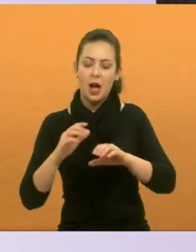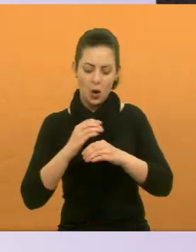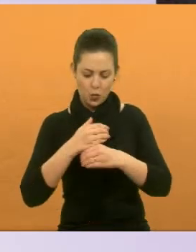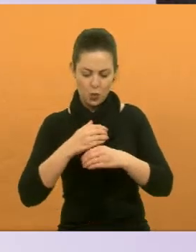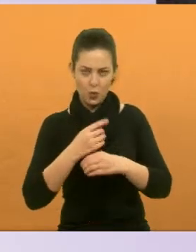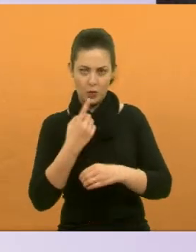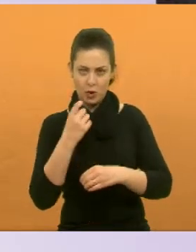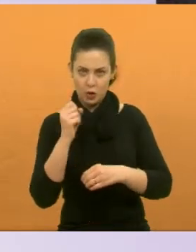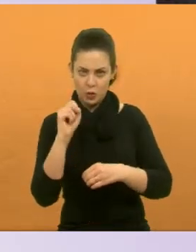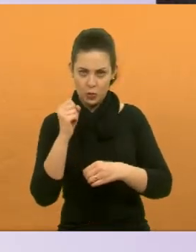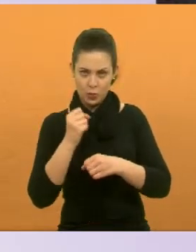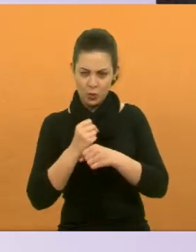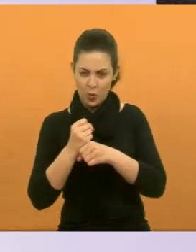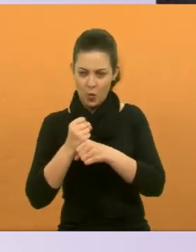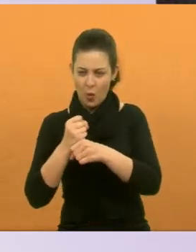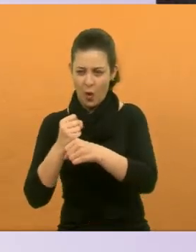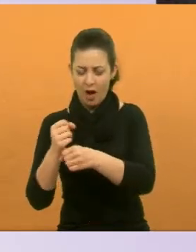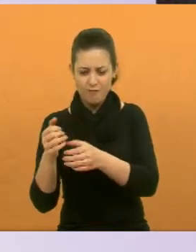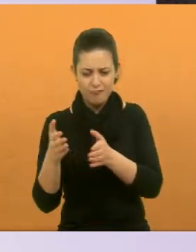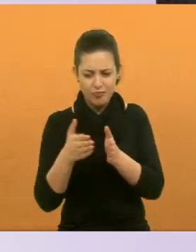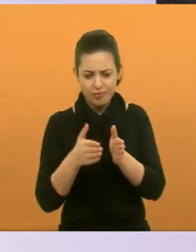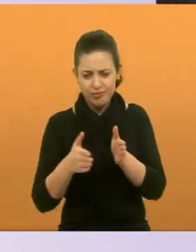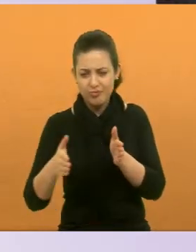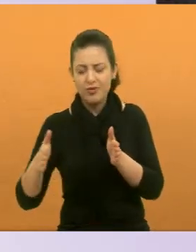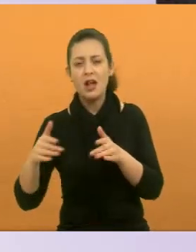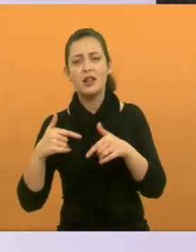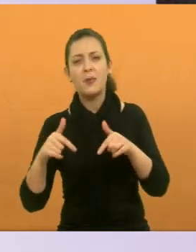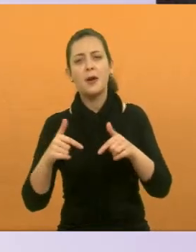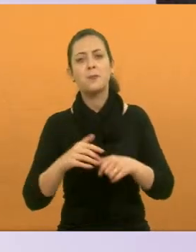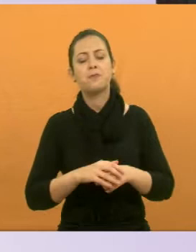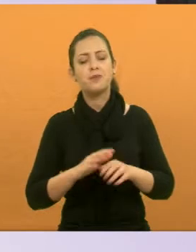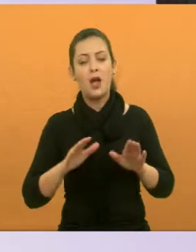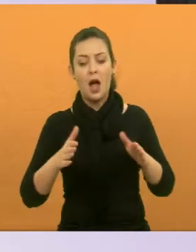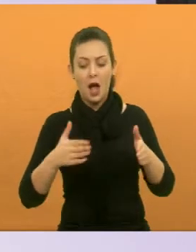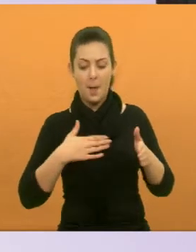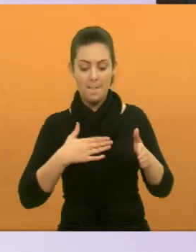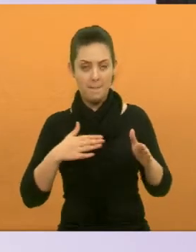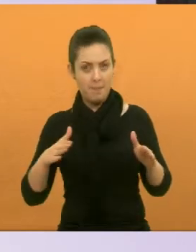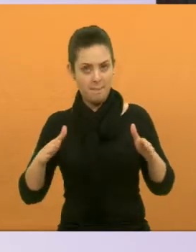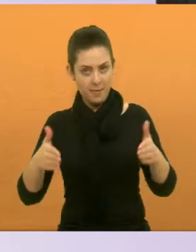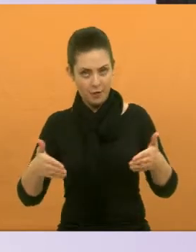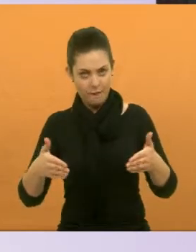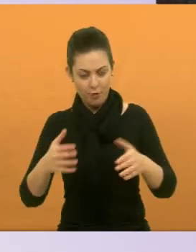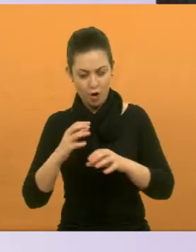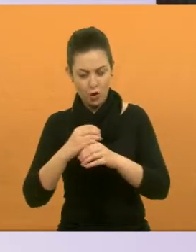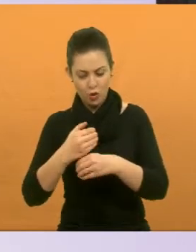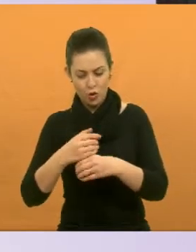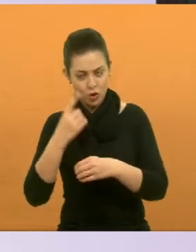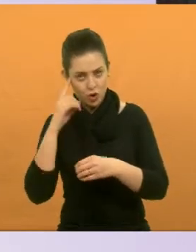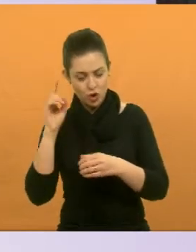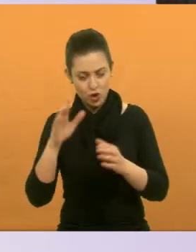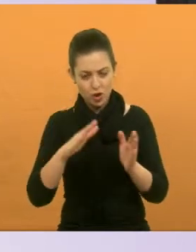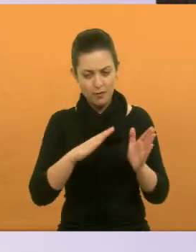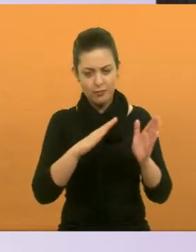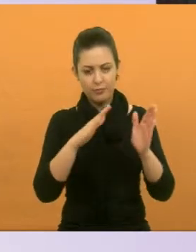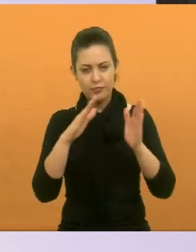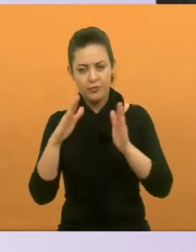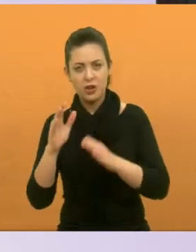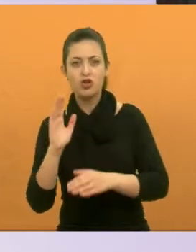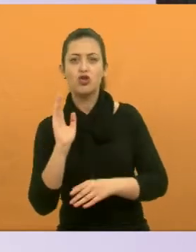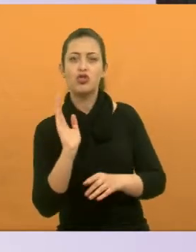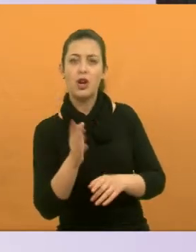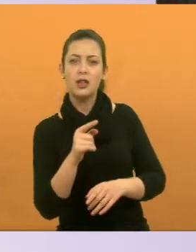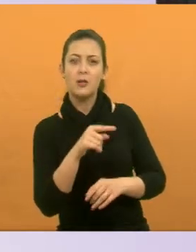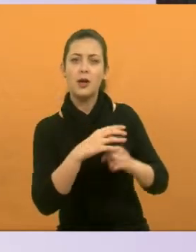18 anos, como bióloga, e a minha parte específica no laboratório durante o dia, fora os plantões que eu já dei na